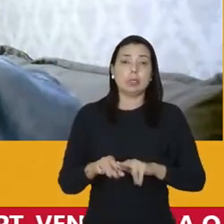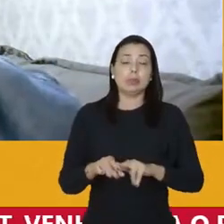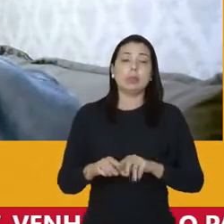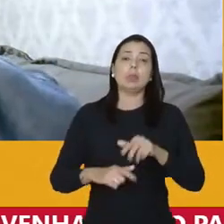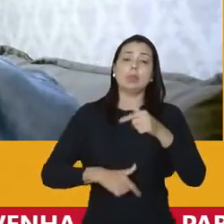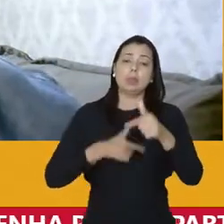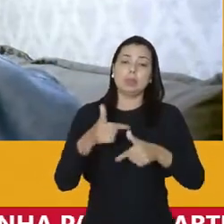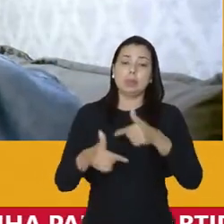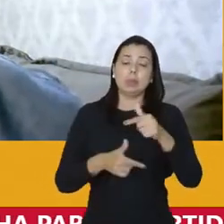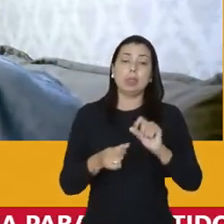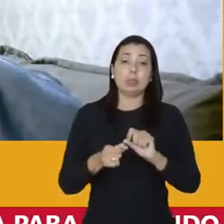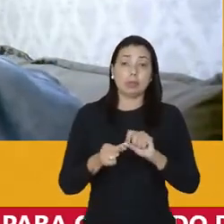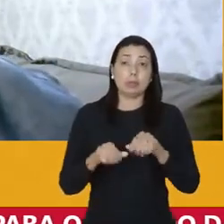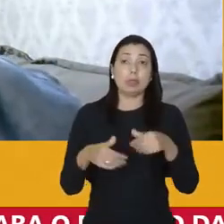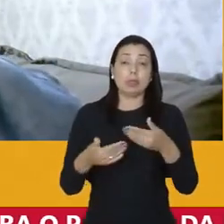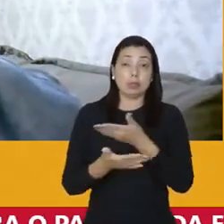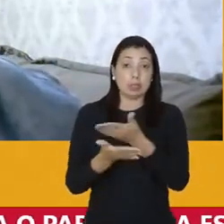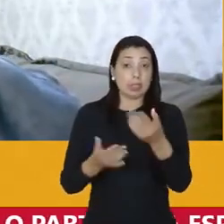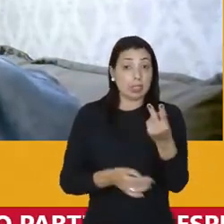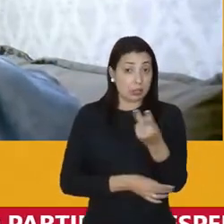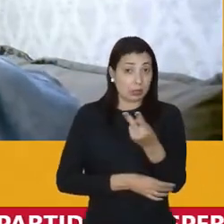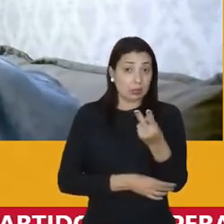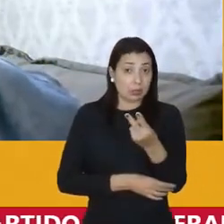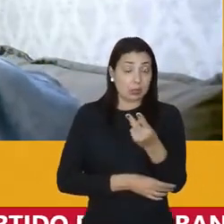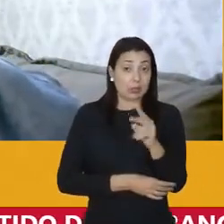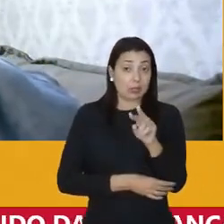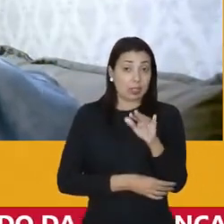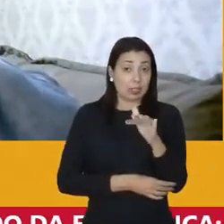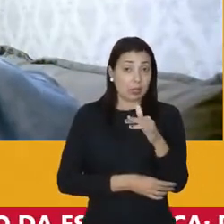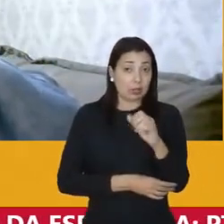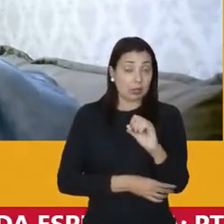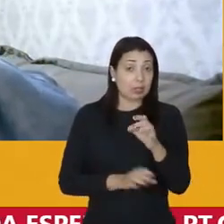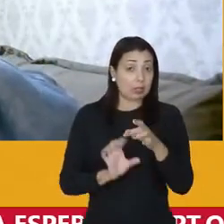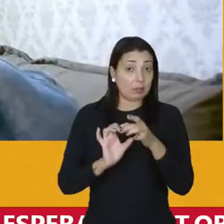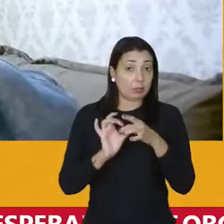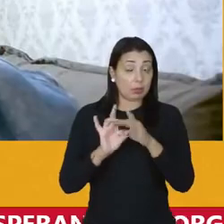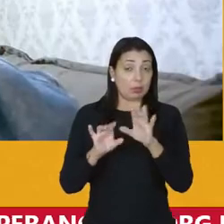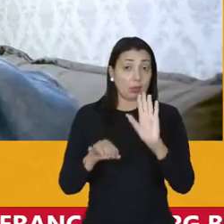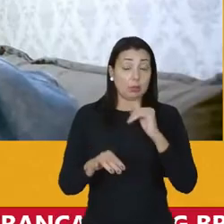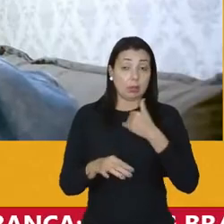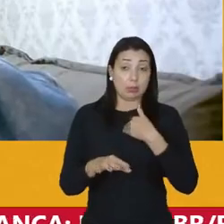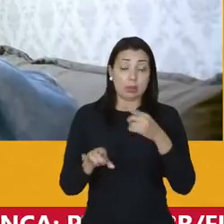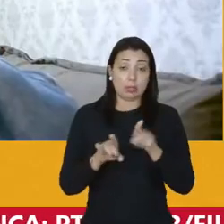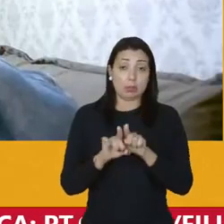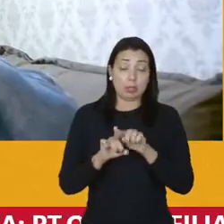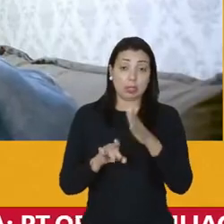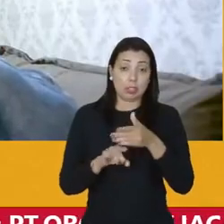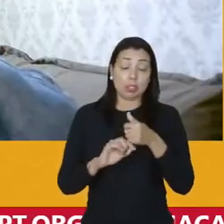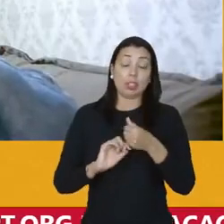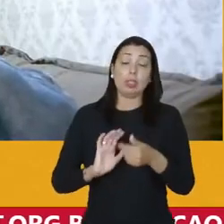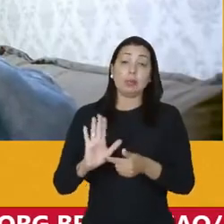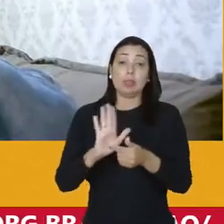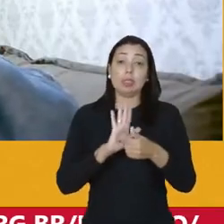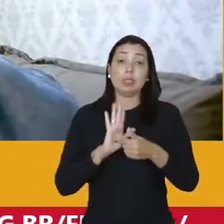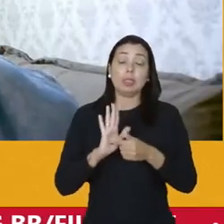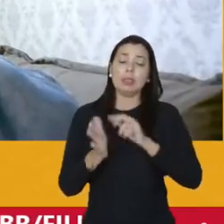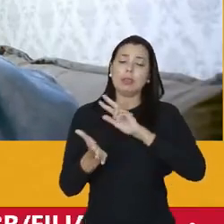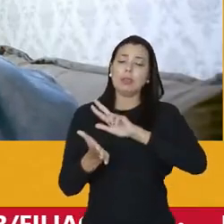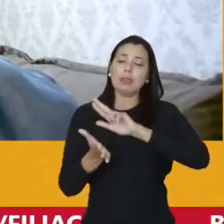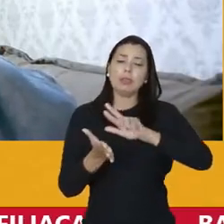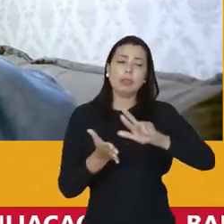jornada que nós fizemos vocês dois Verônica porque disponibilizou para nós e também porque já tinha apresentado um hall